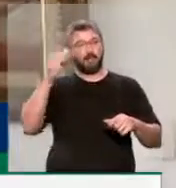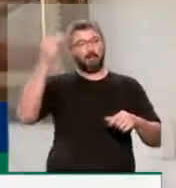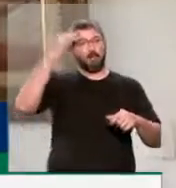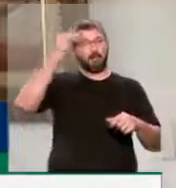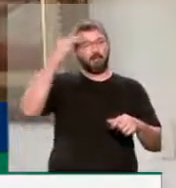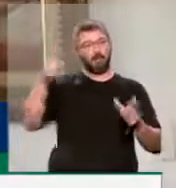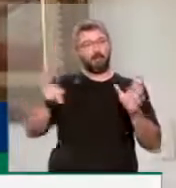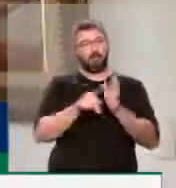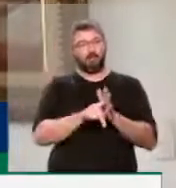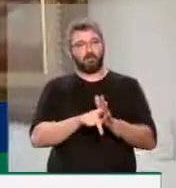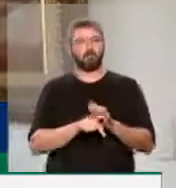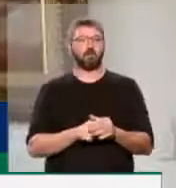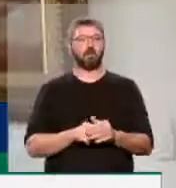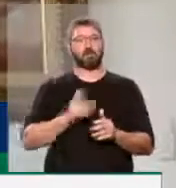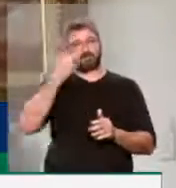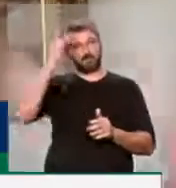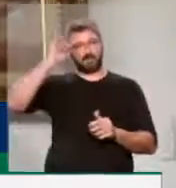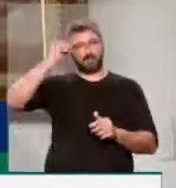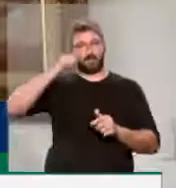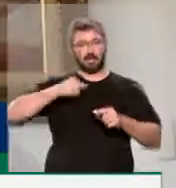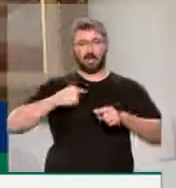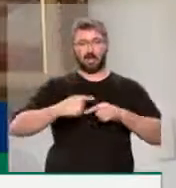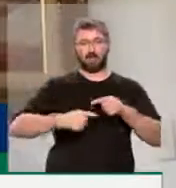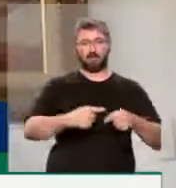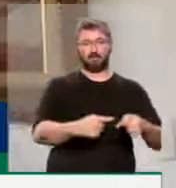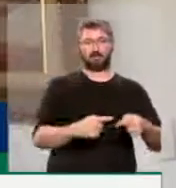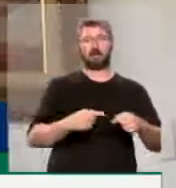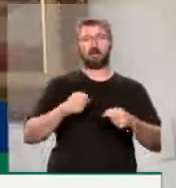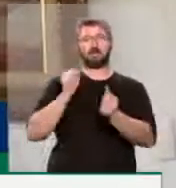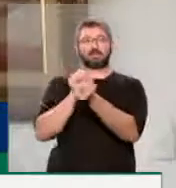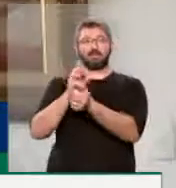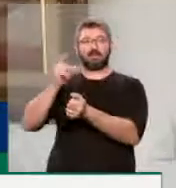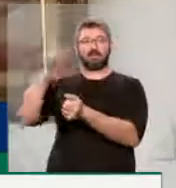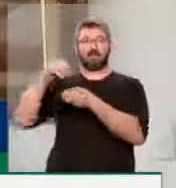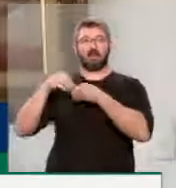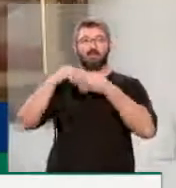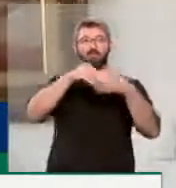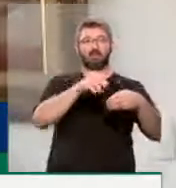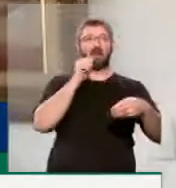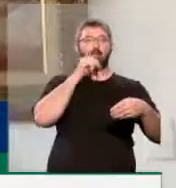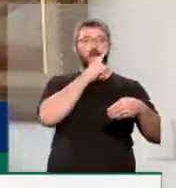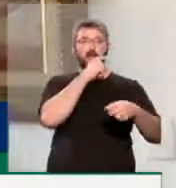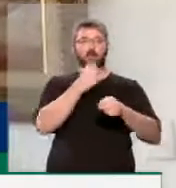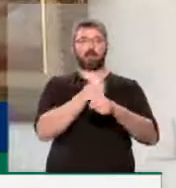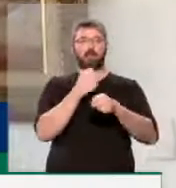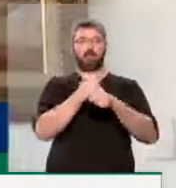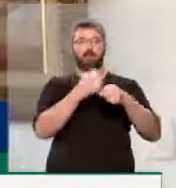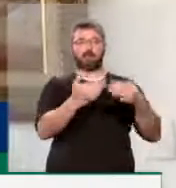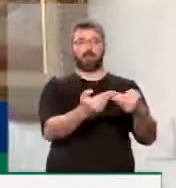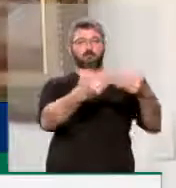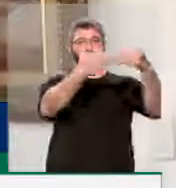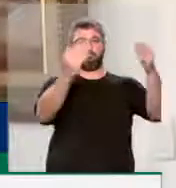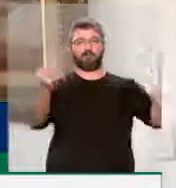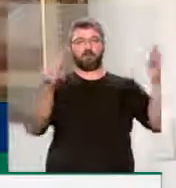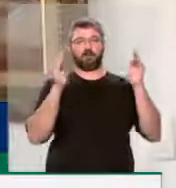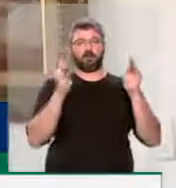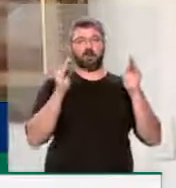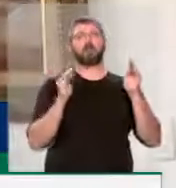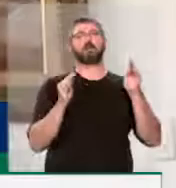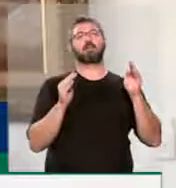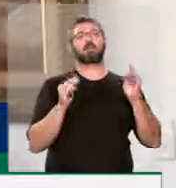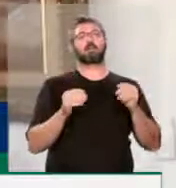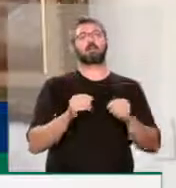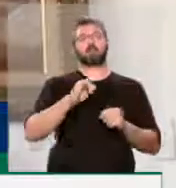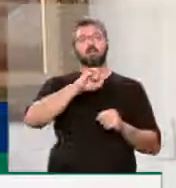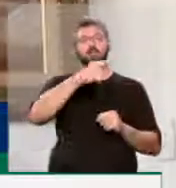os afrodescendentes, os escravos foram trazidos para o Amapá para construir a fortaleza de São José de Macapá,